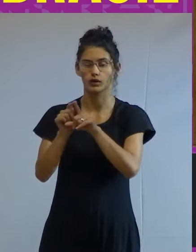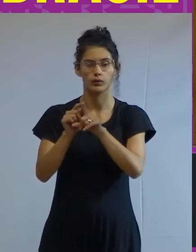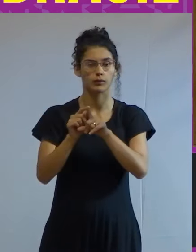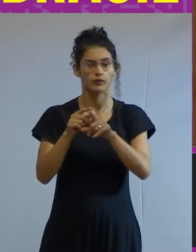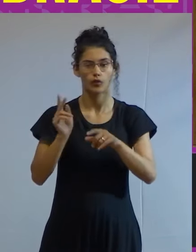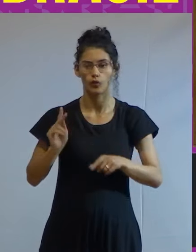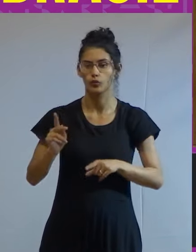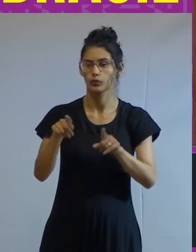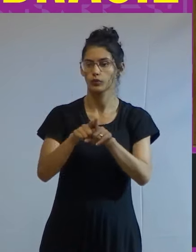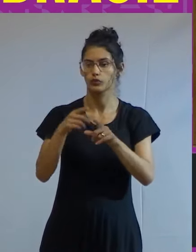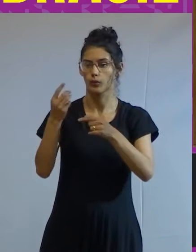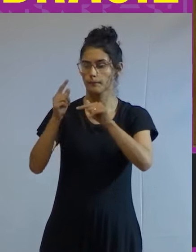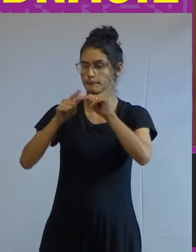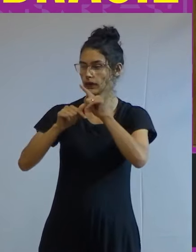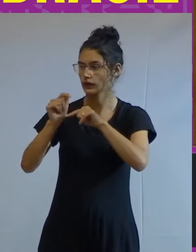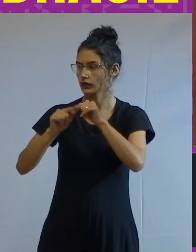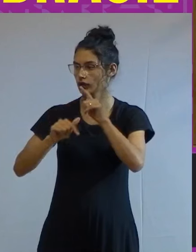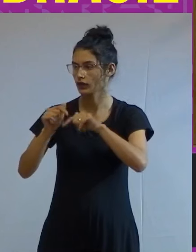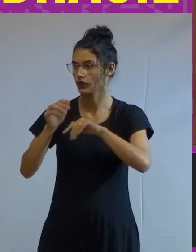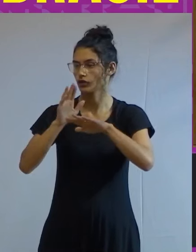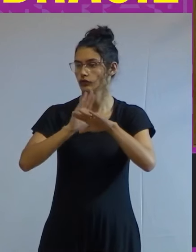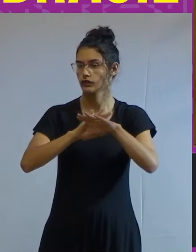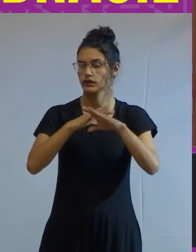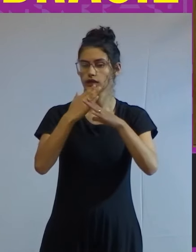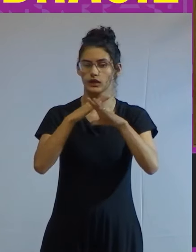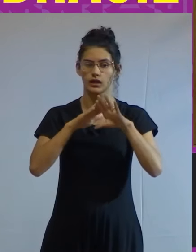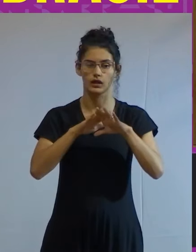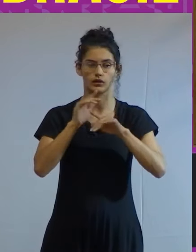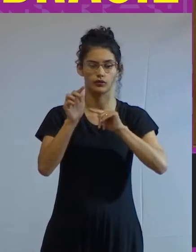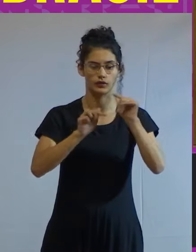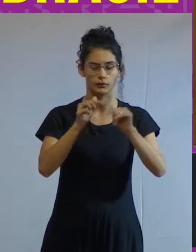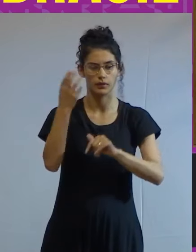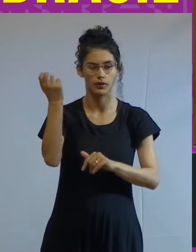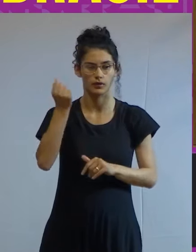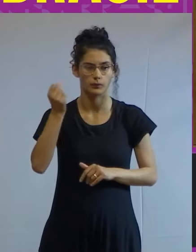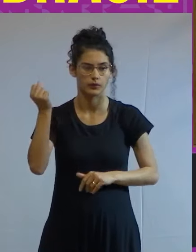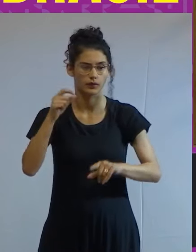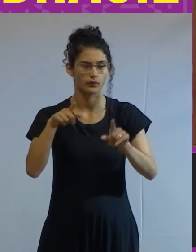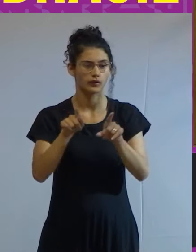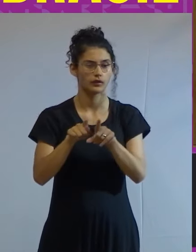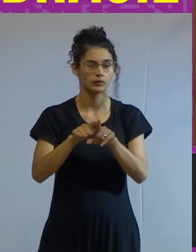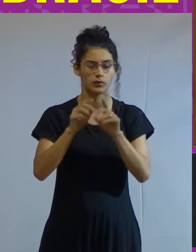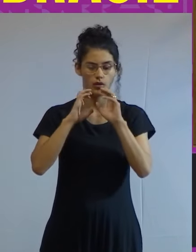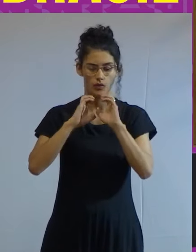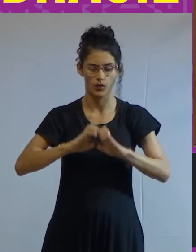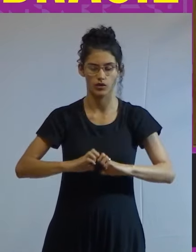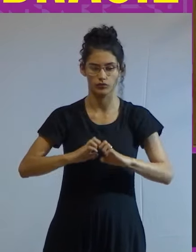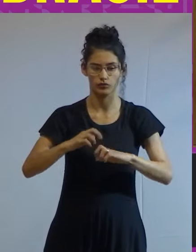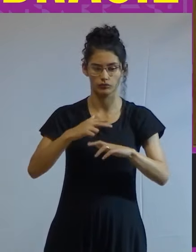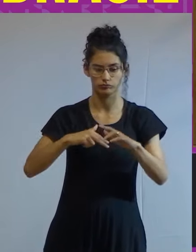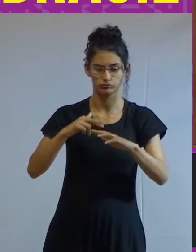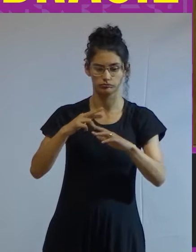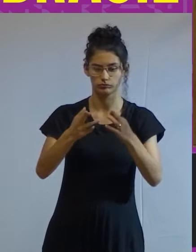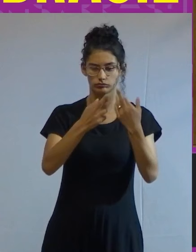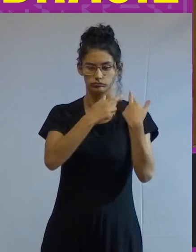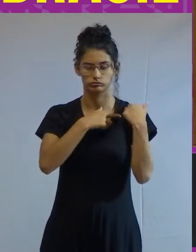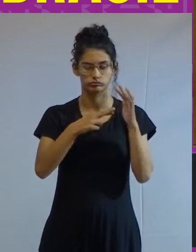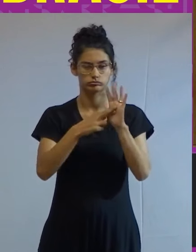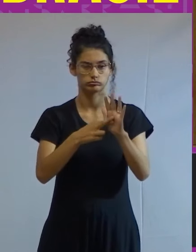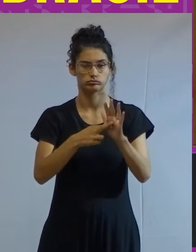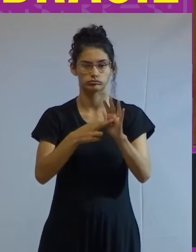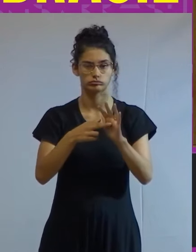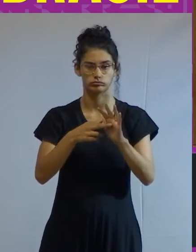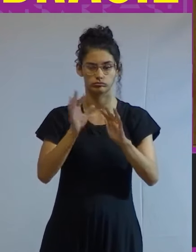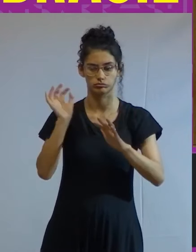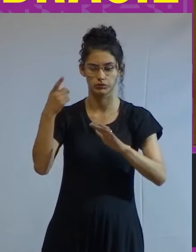continuamente como instrumento de dissuasão dos trabalhadores brancos e ou etnicamente dominantes em seus eventuais